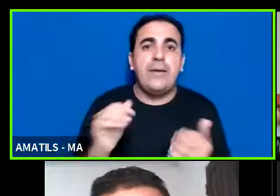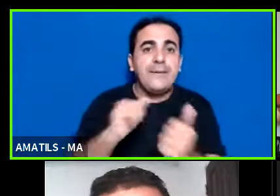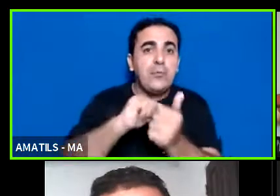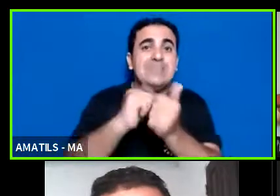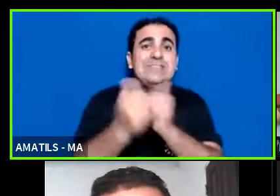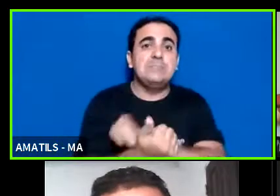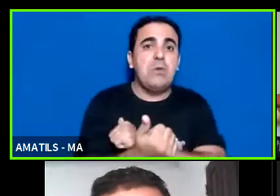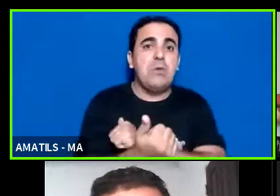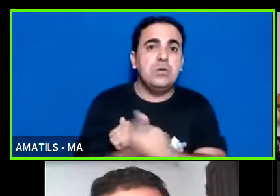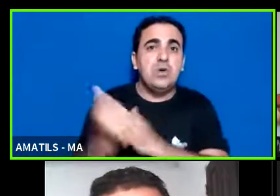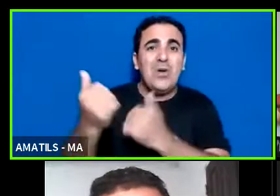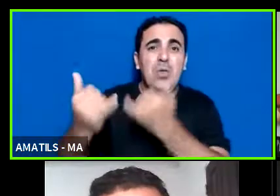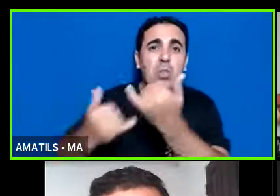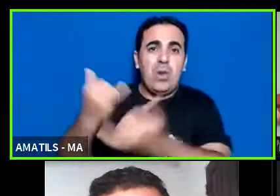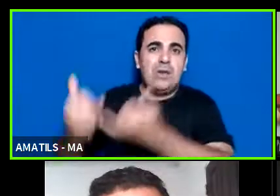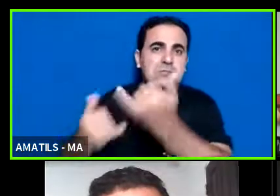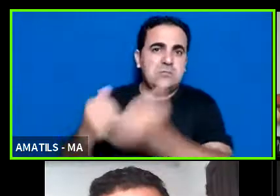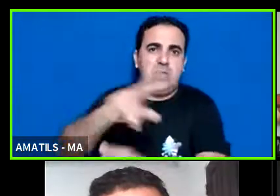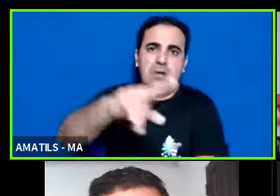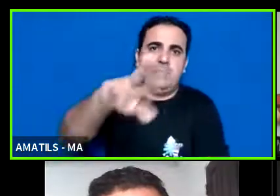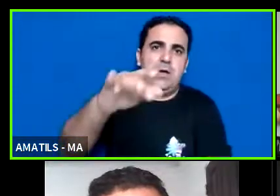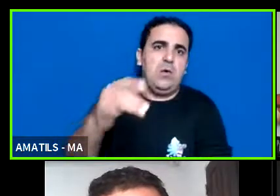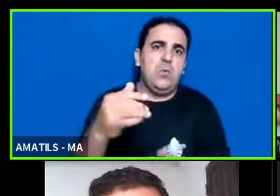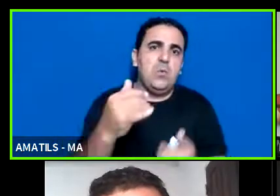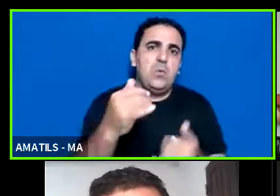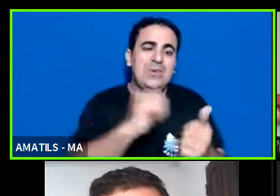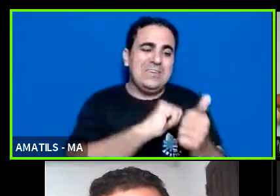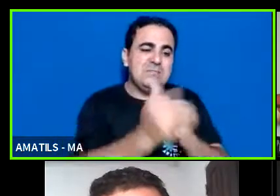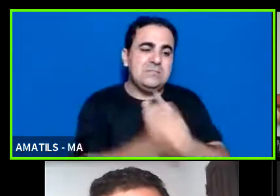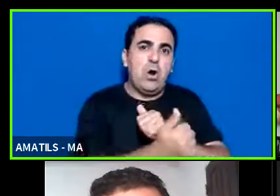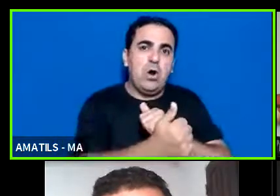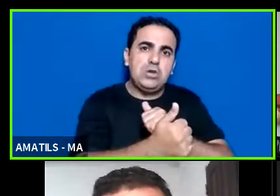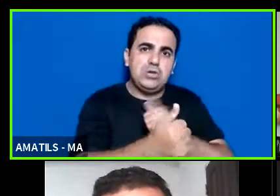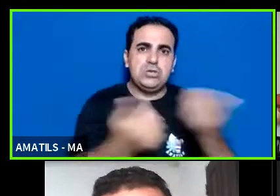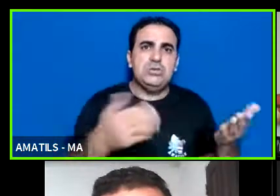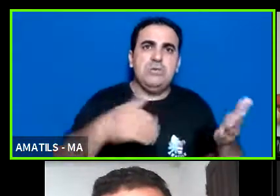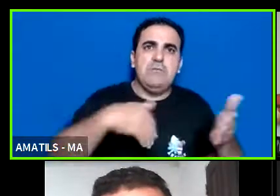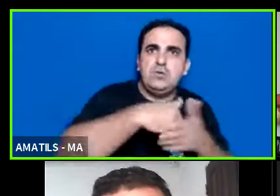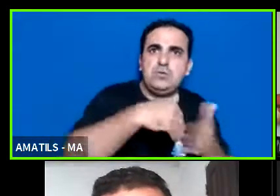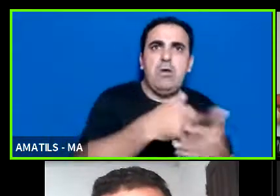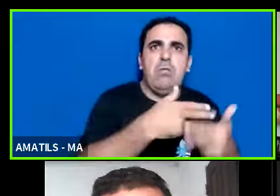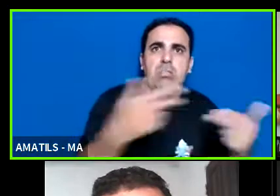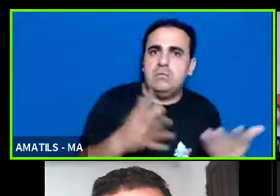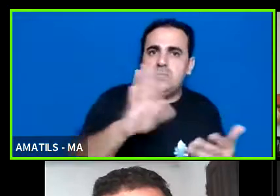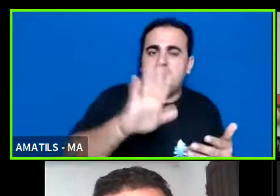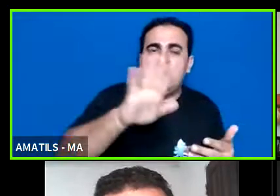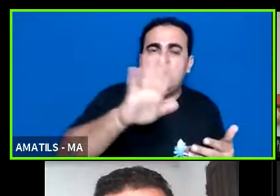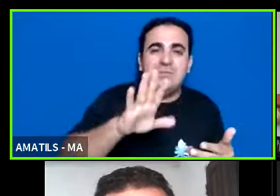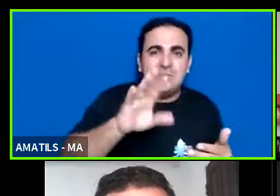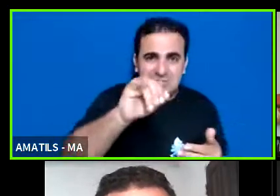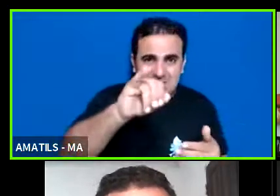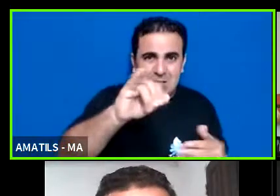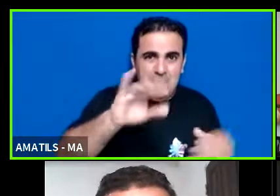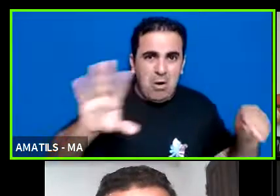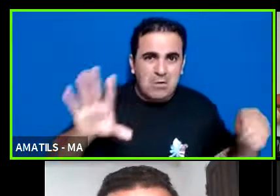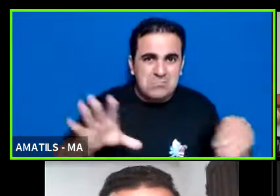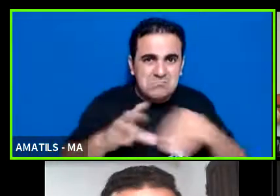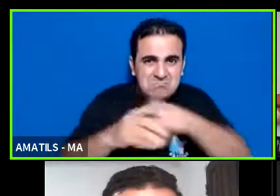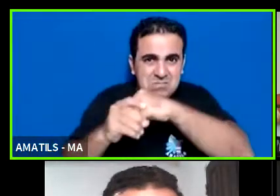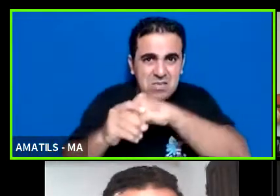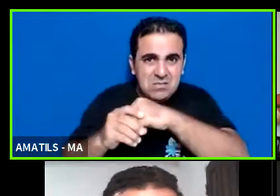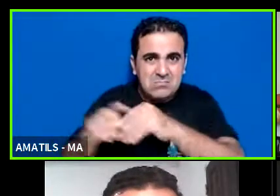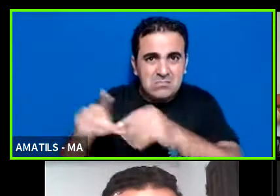não enquanto o rendimento se é contemplado dentro dessa lei tá